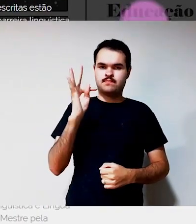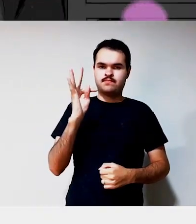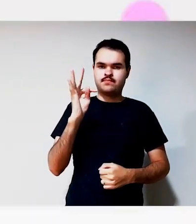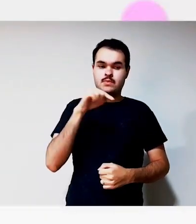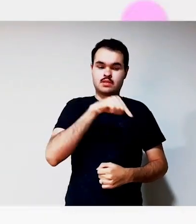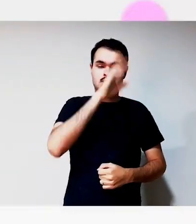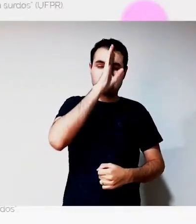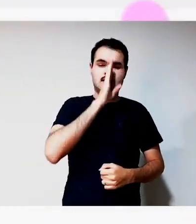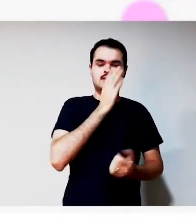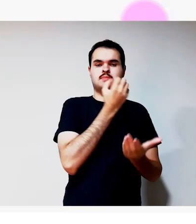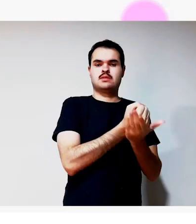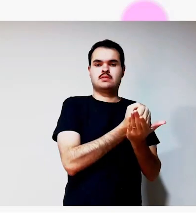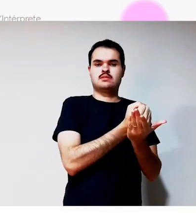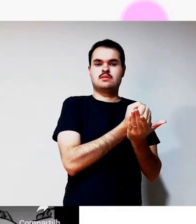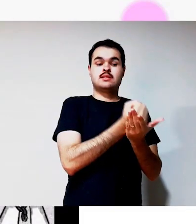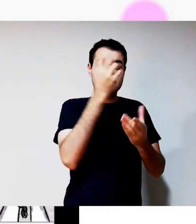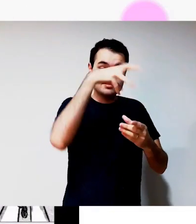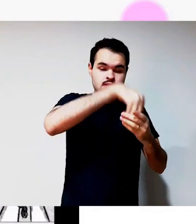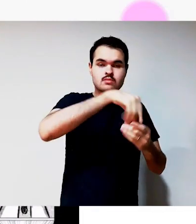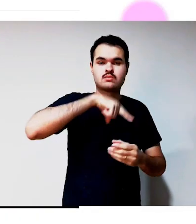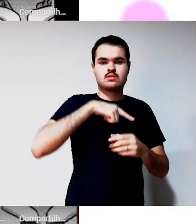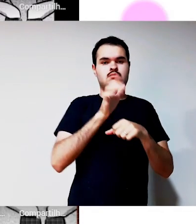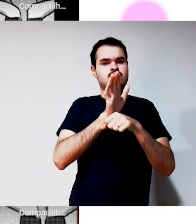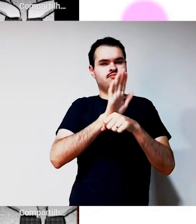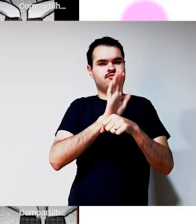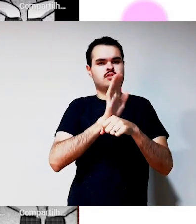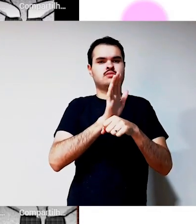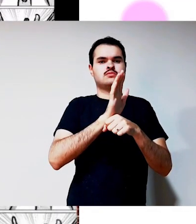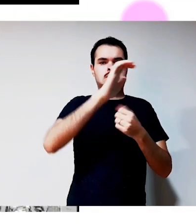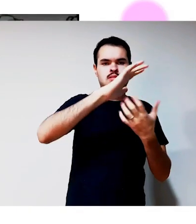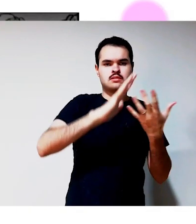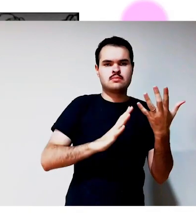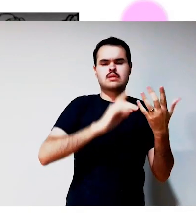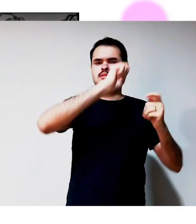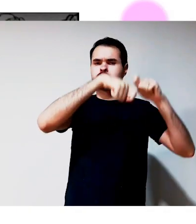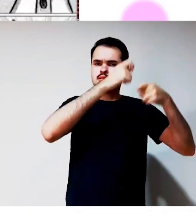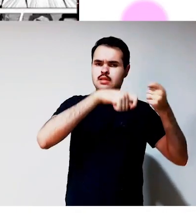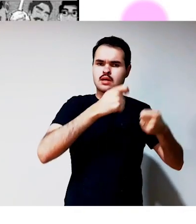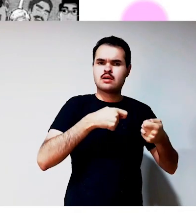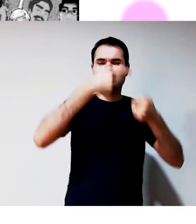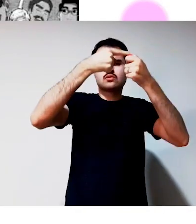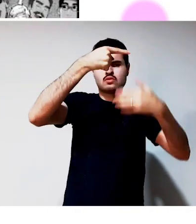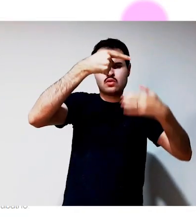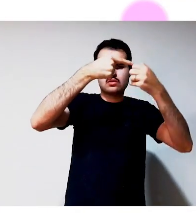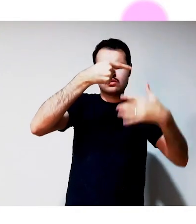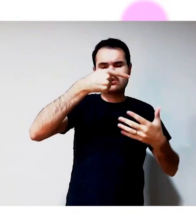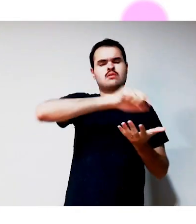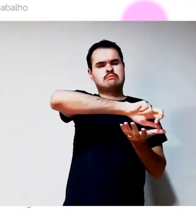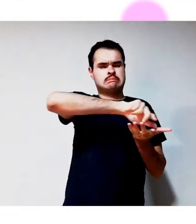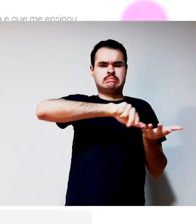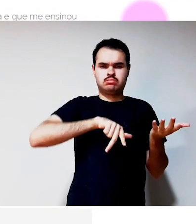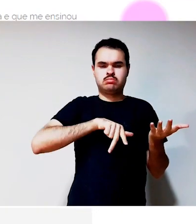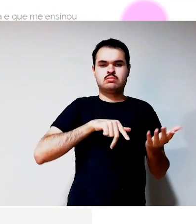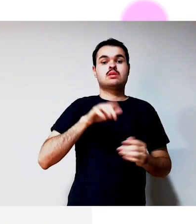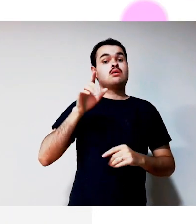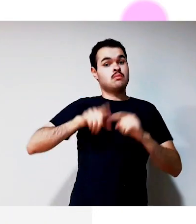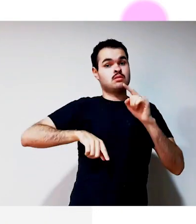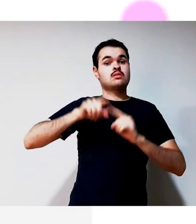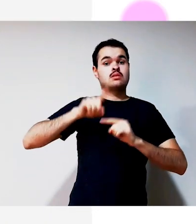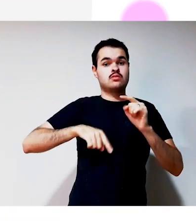Libras, o sinalário, o glossário e outros materiais, outros vídeos em Libras. É um material muito interessante.